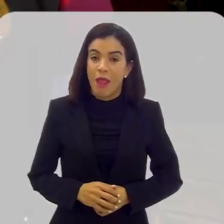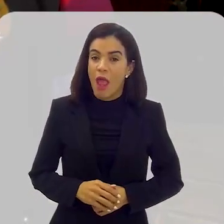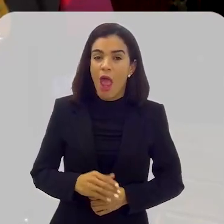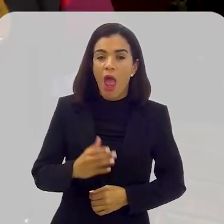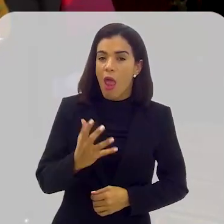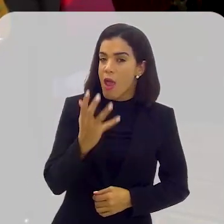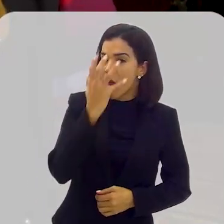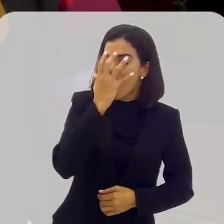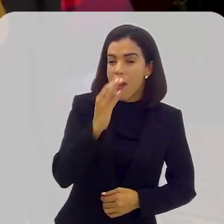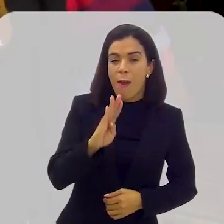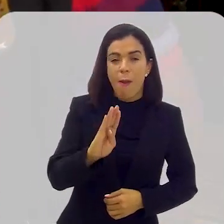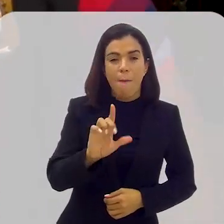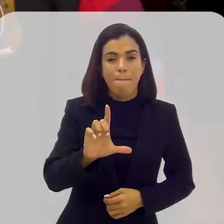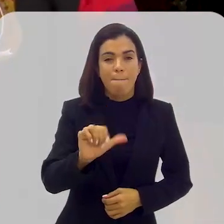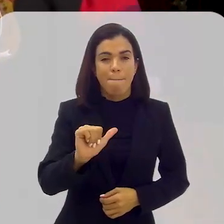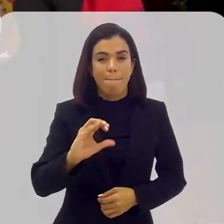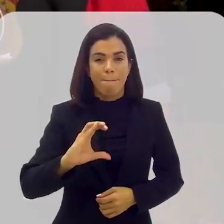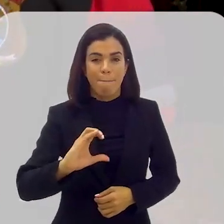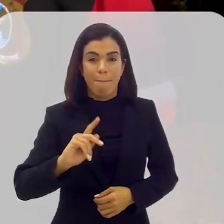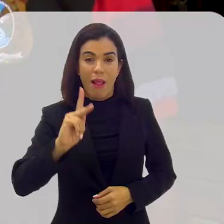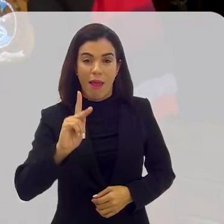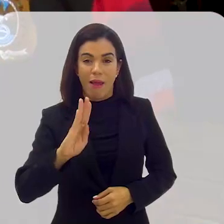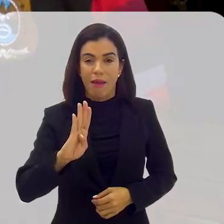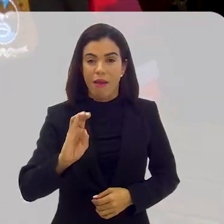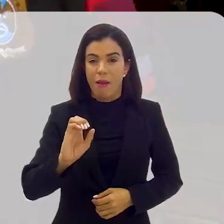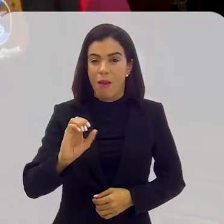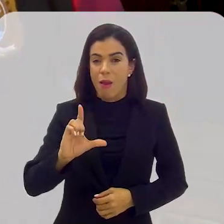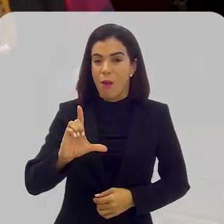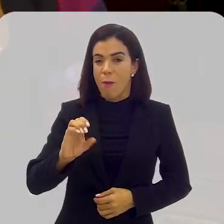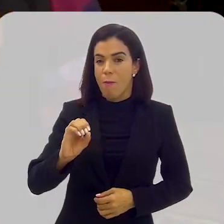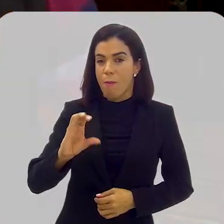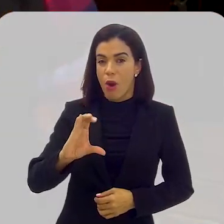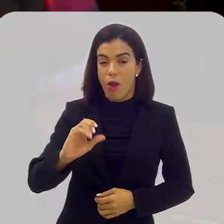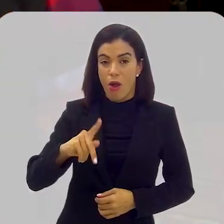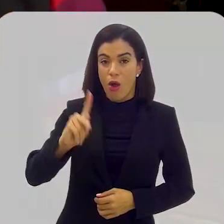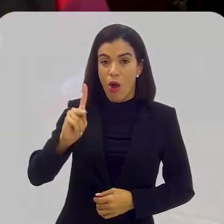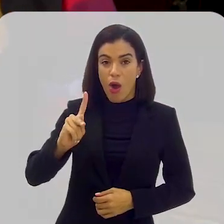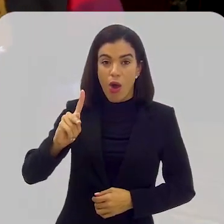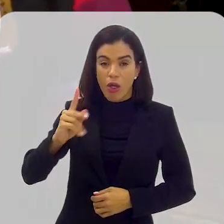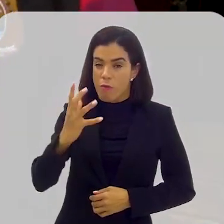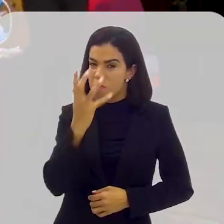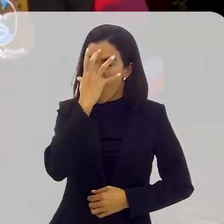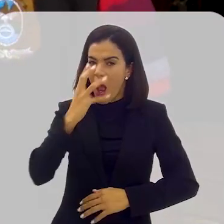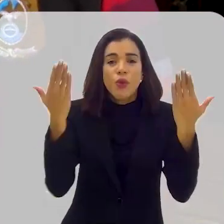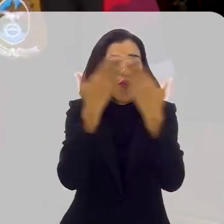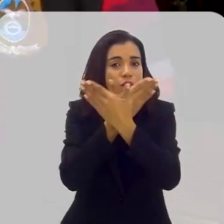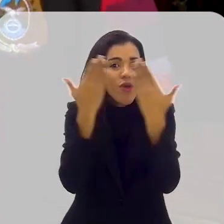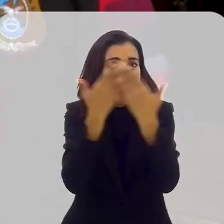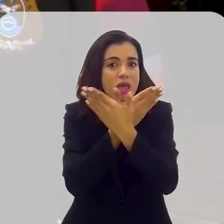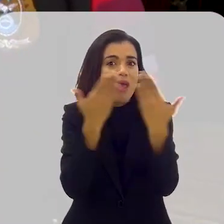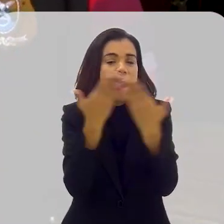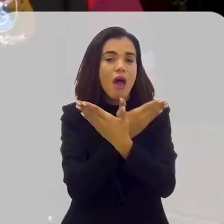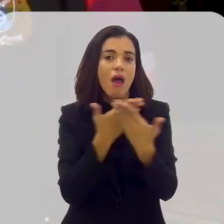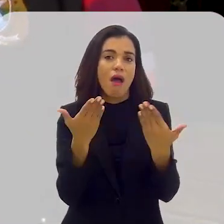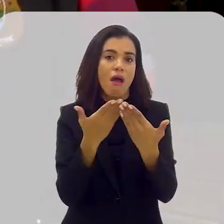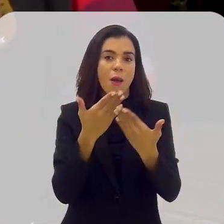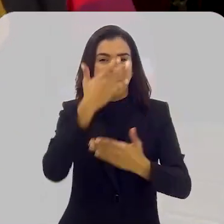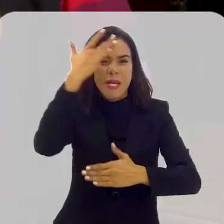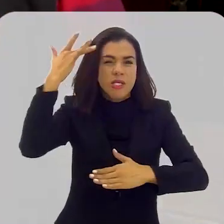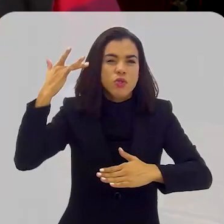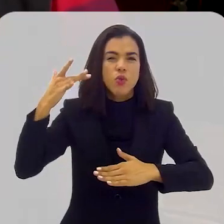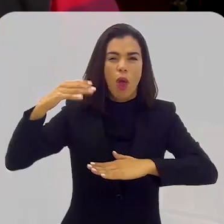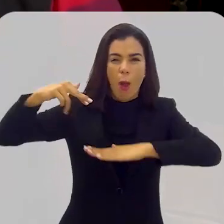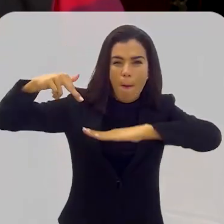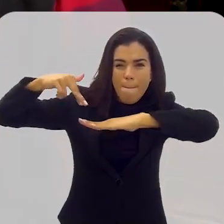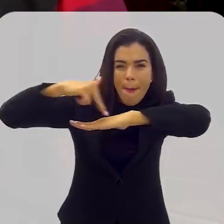E é black bloc chegando em cima da janela, passava, a gente não via, eles